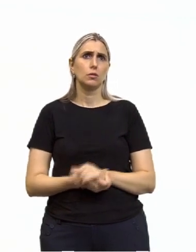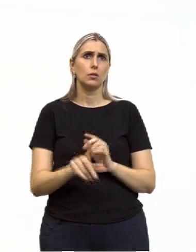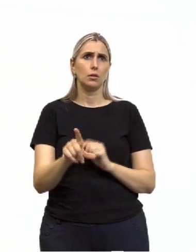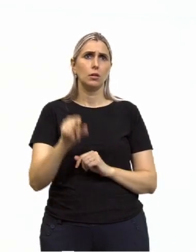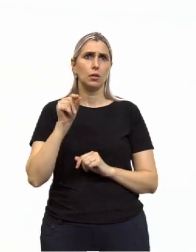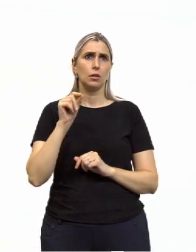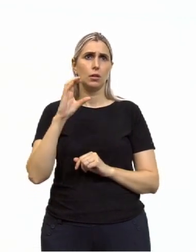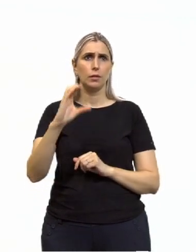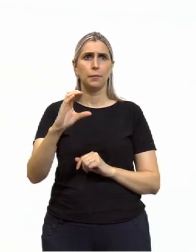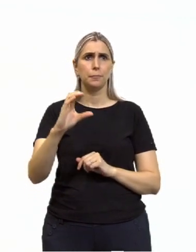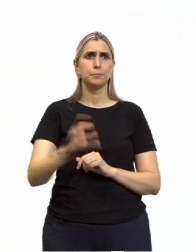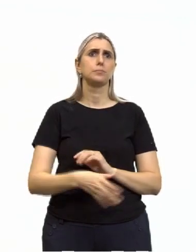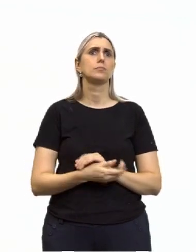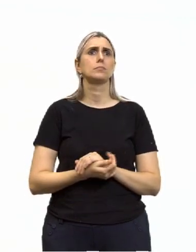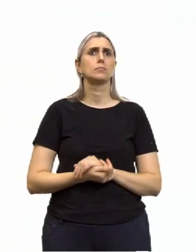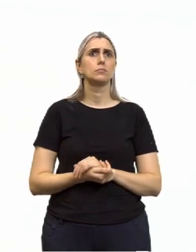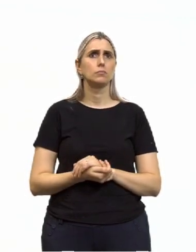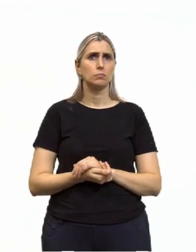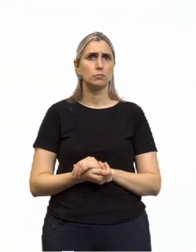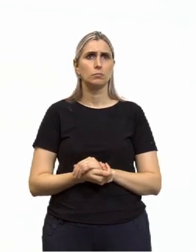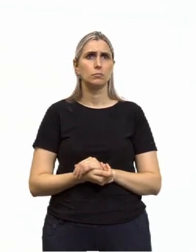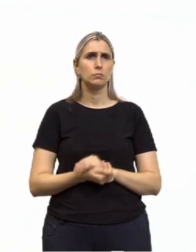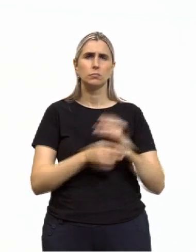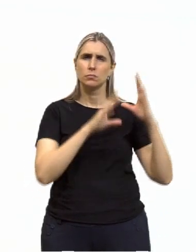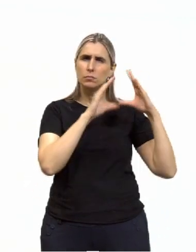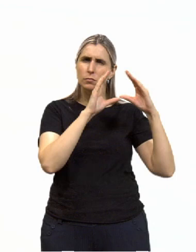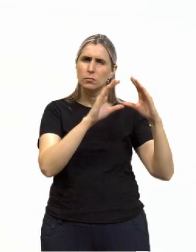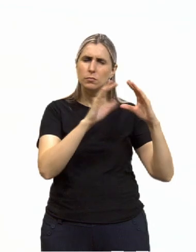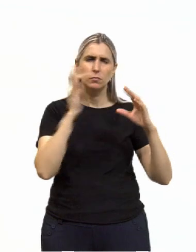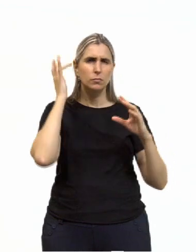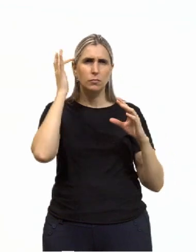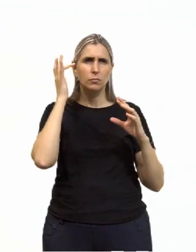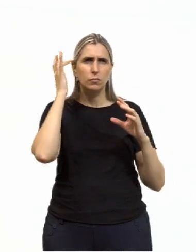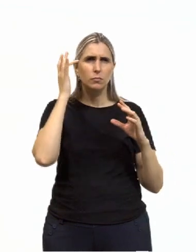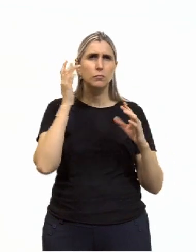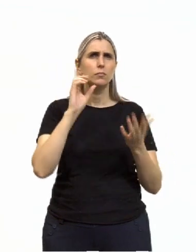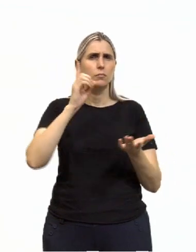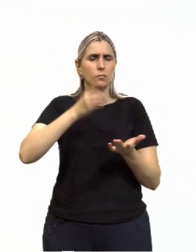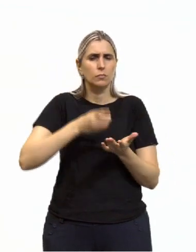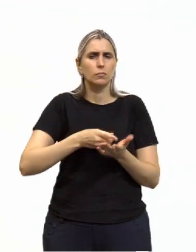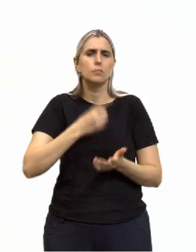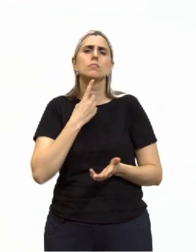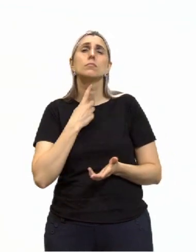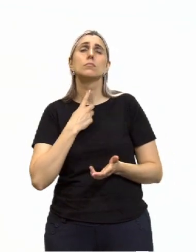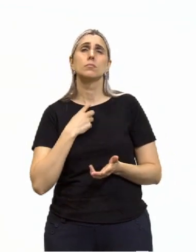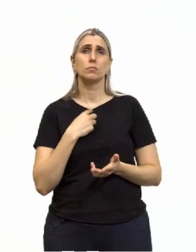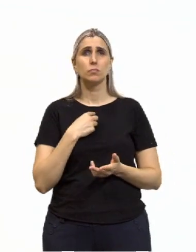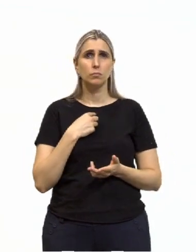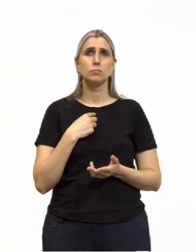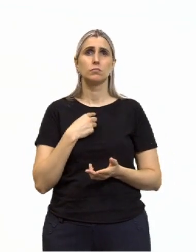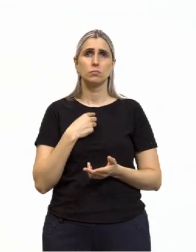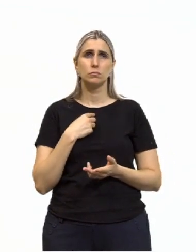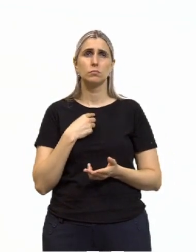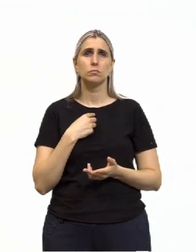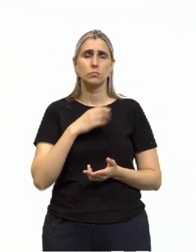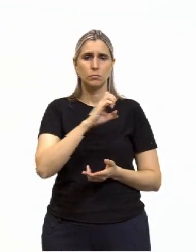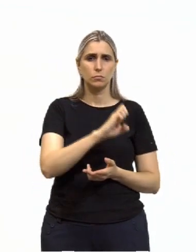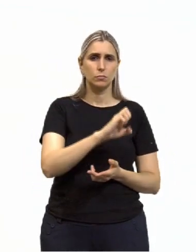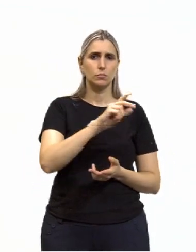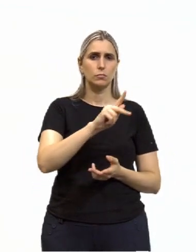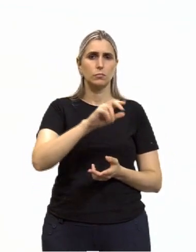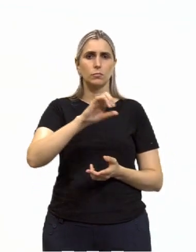Alternativa C, galera. Ou seja, temperança, marcada pelo domínio da vontade. São lembrados? Epicuro,